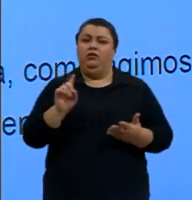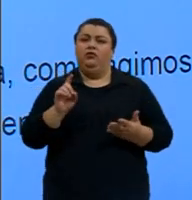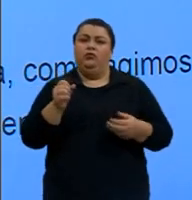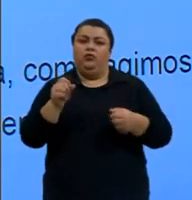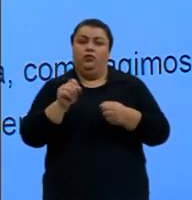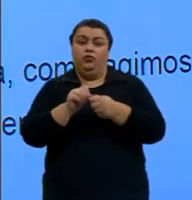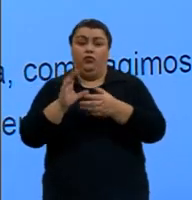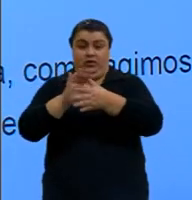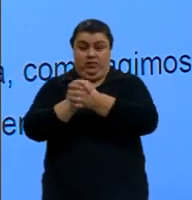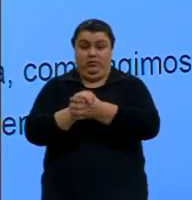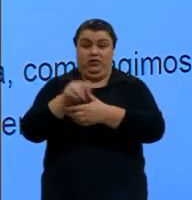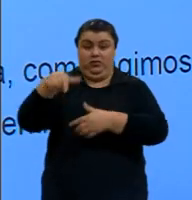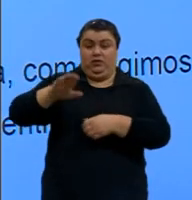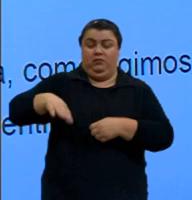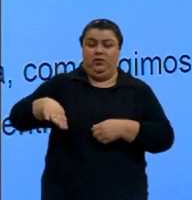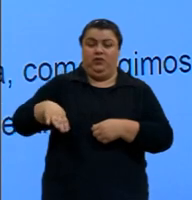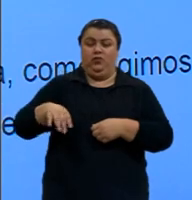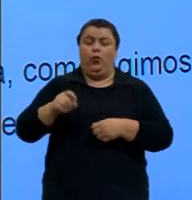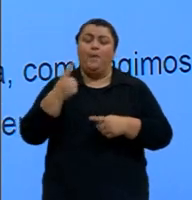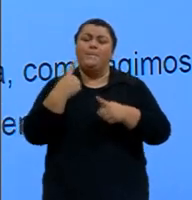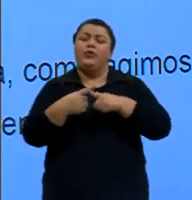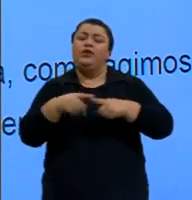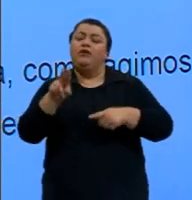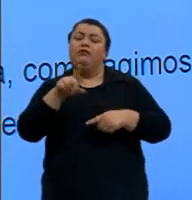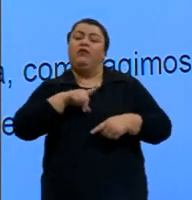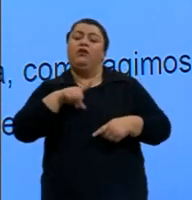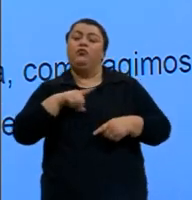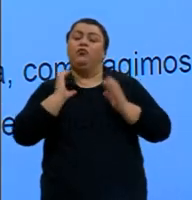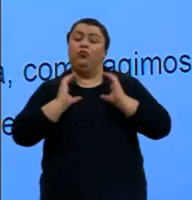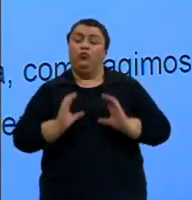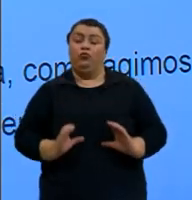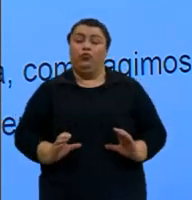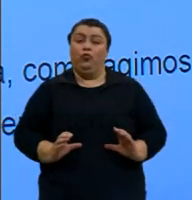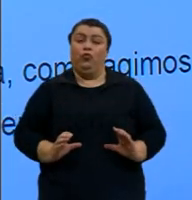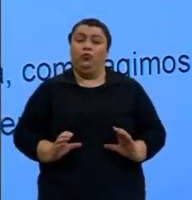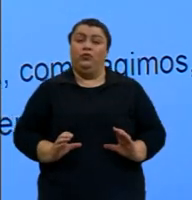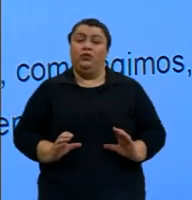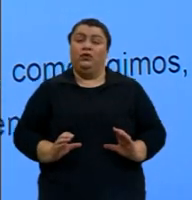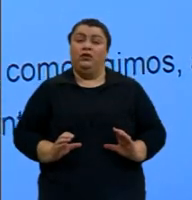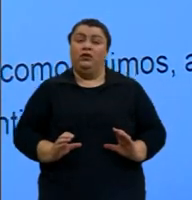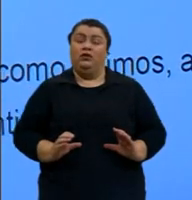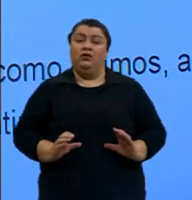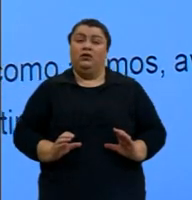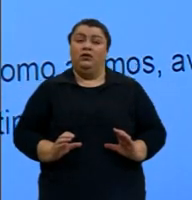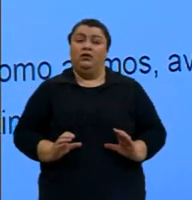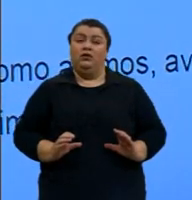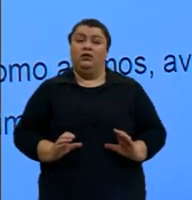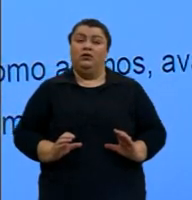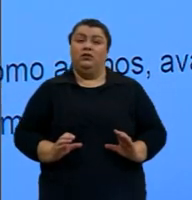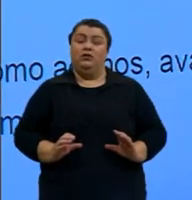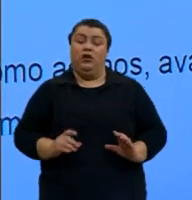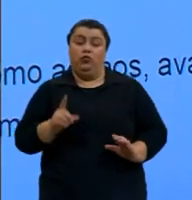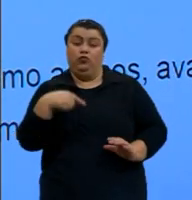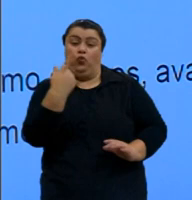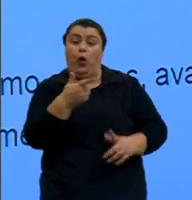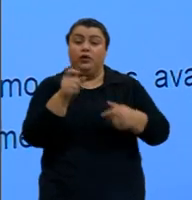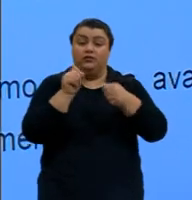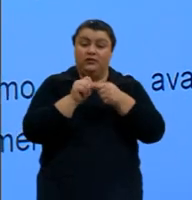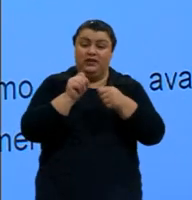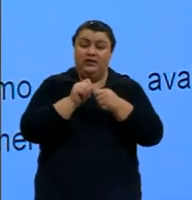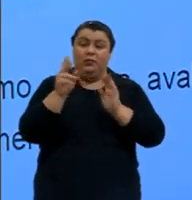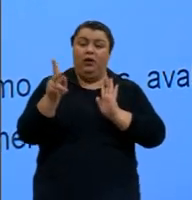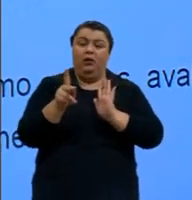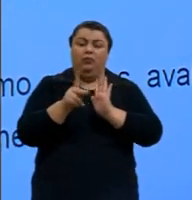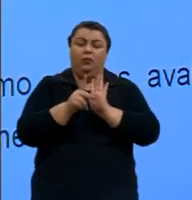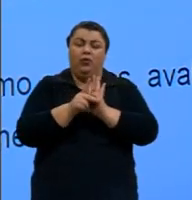Por que nós usamos certos comportamentos? E nós agimos, a